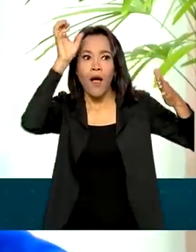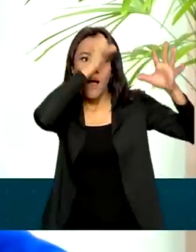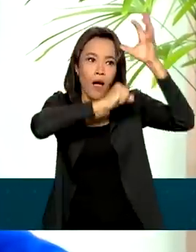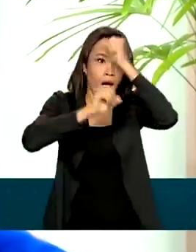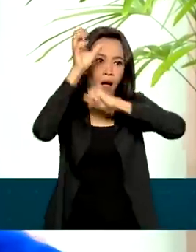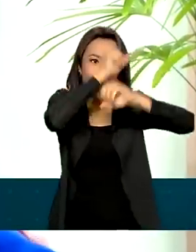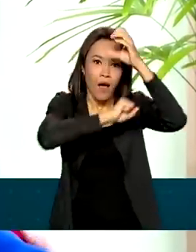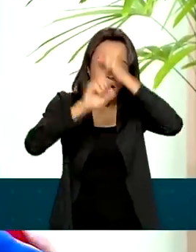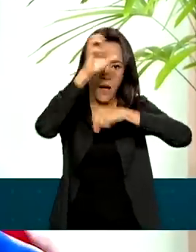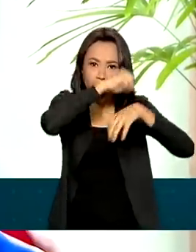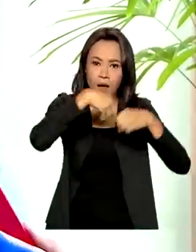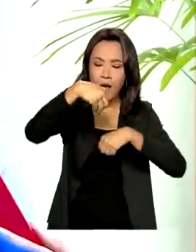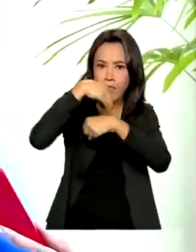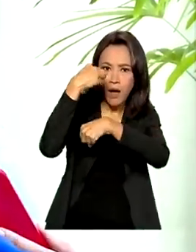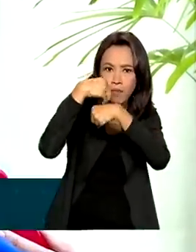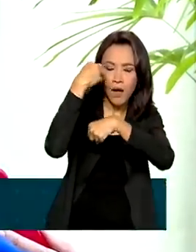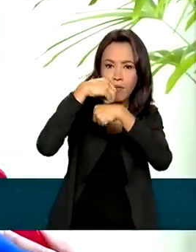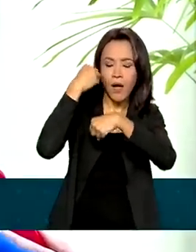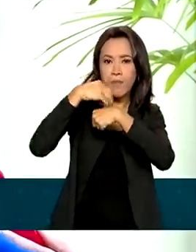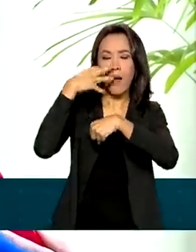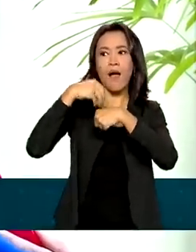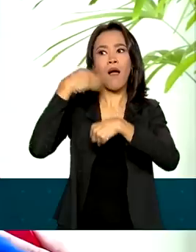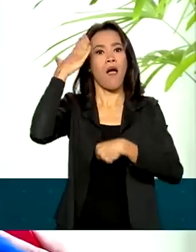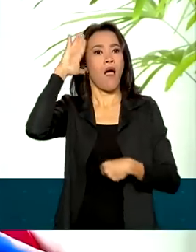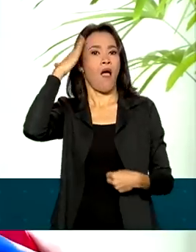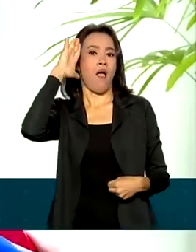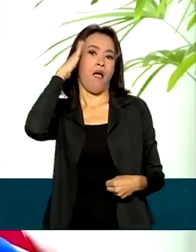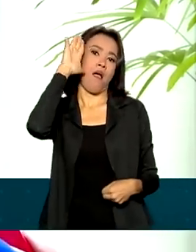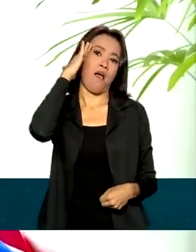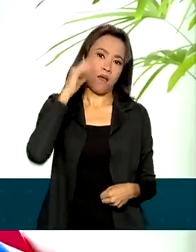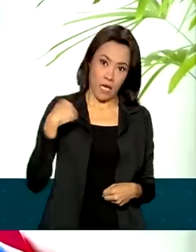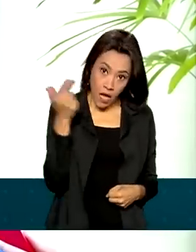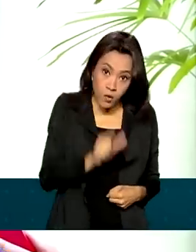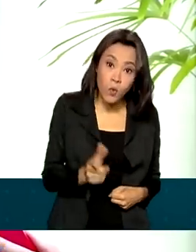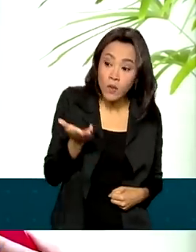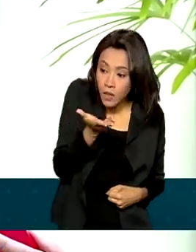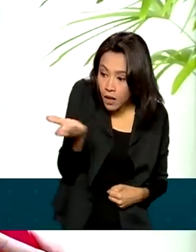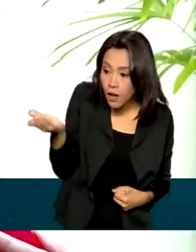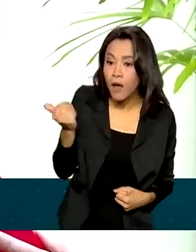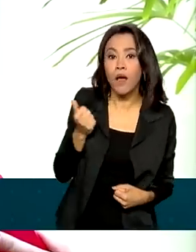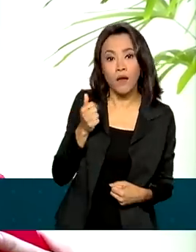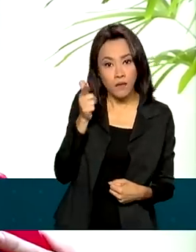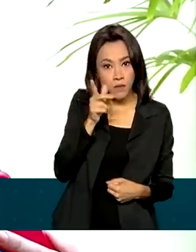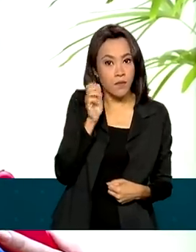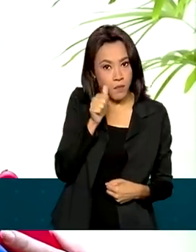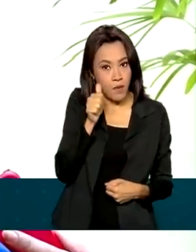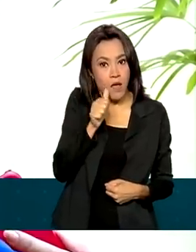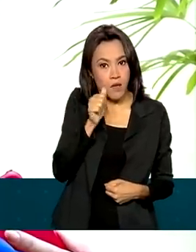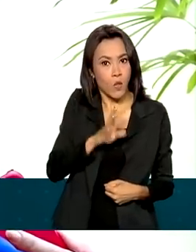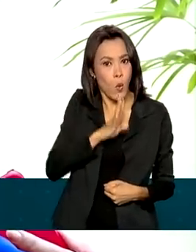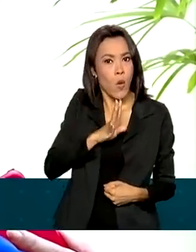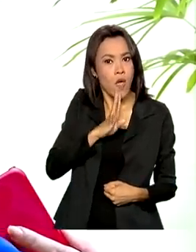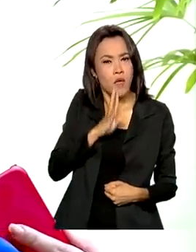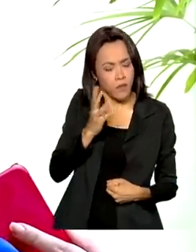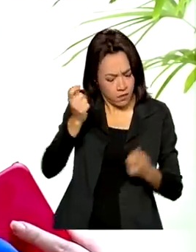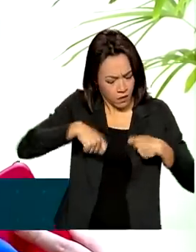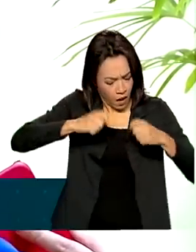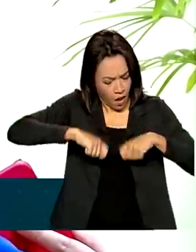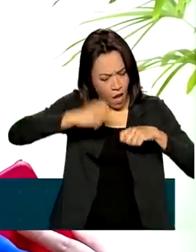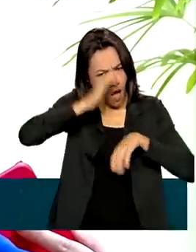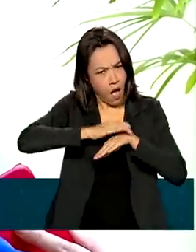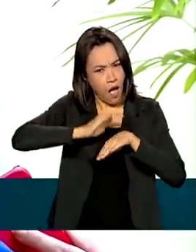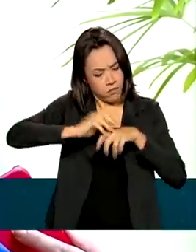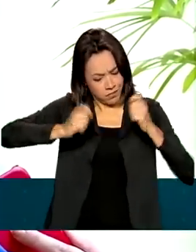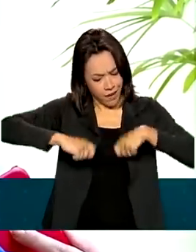ferramentas, trazendo condições para que essas mulheres conheçam daquilo que elas podem fazer.